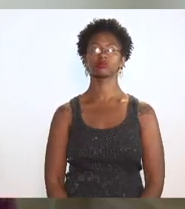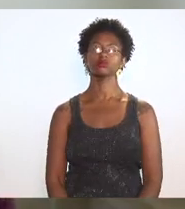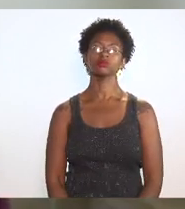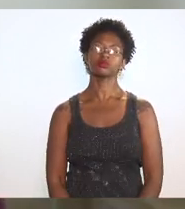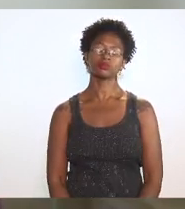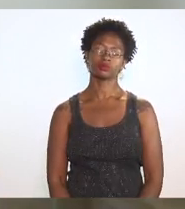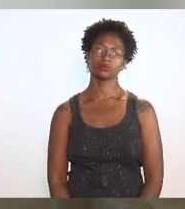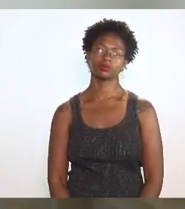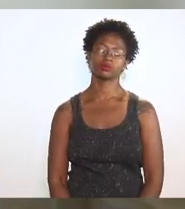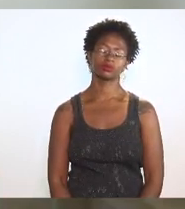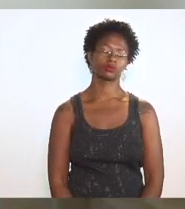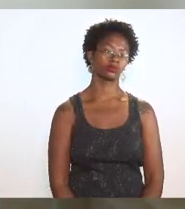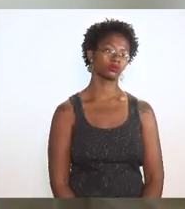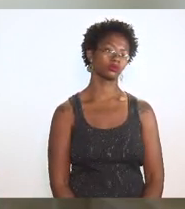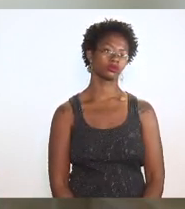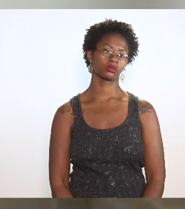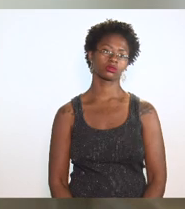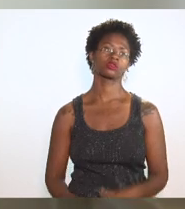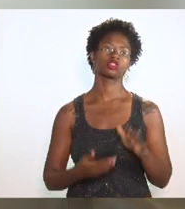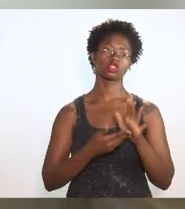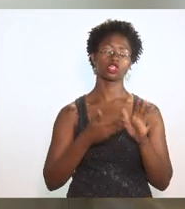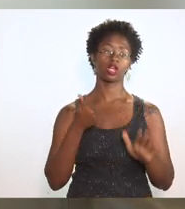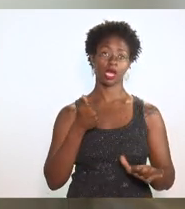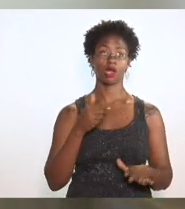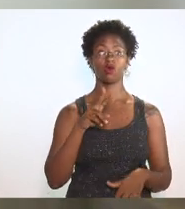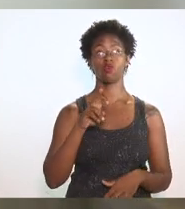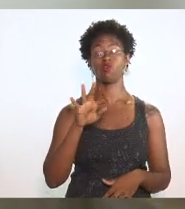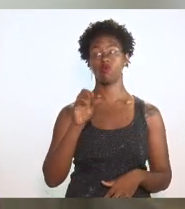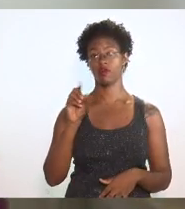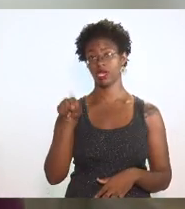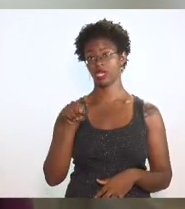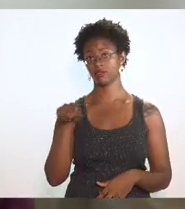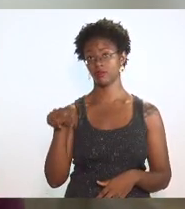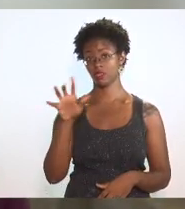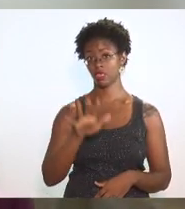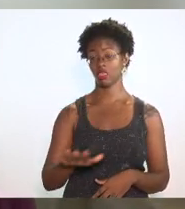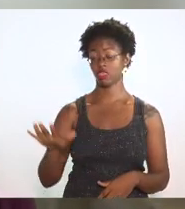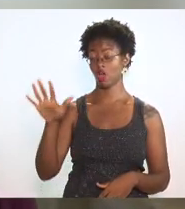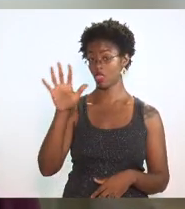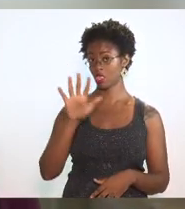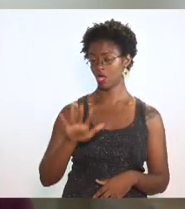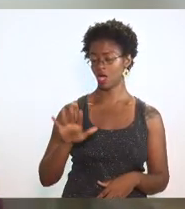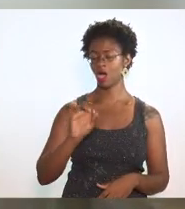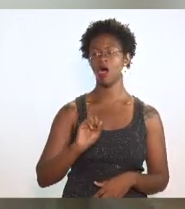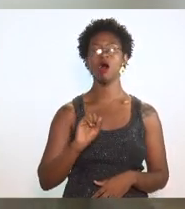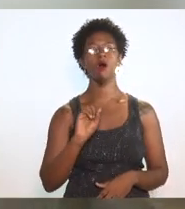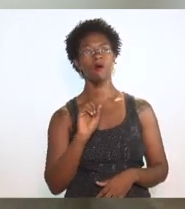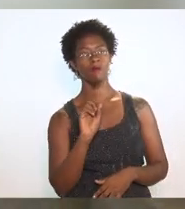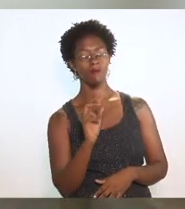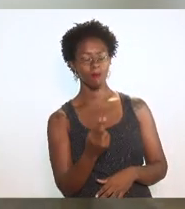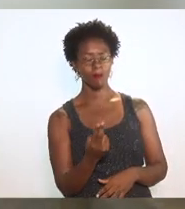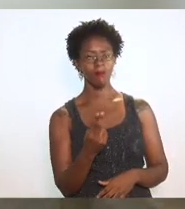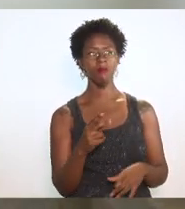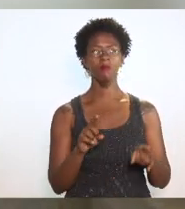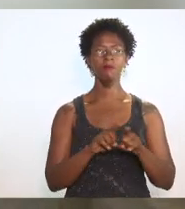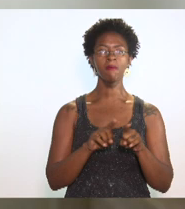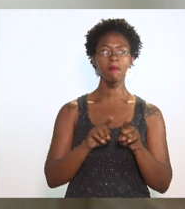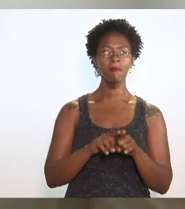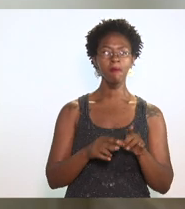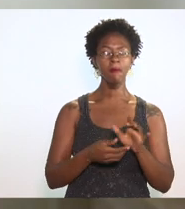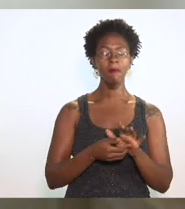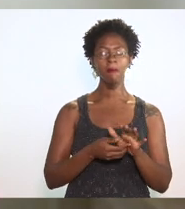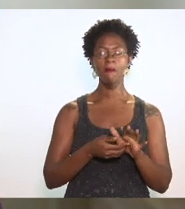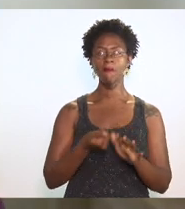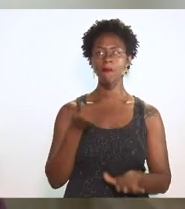derrubar o veto quando é veto total ou até mesmo fazer uma derrubada de